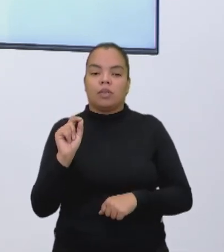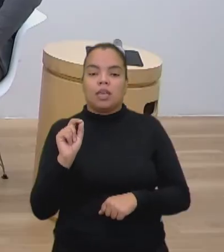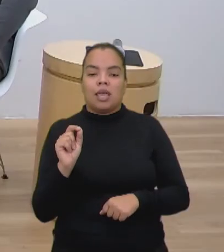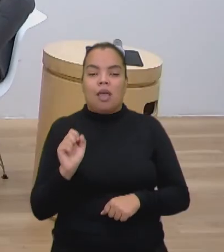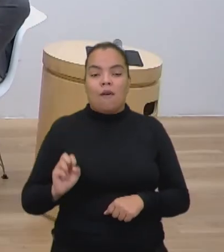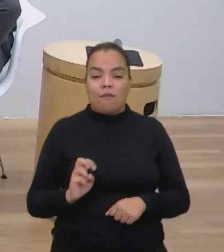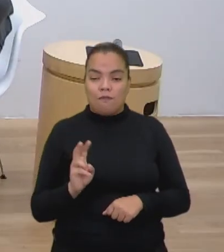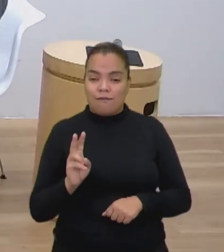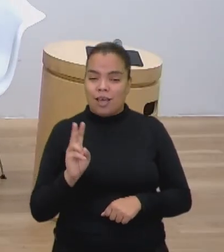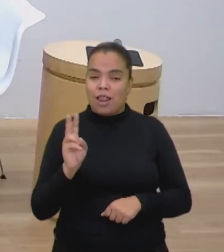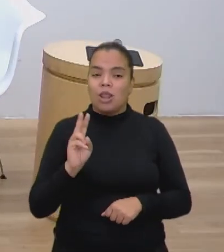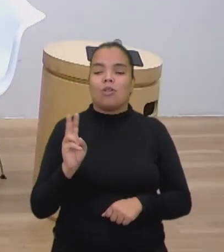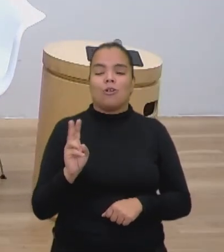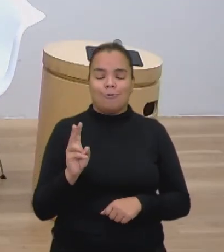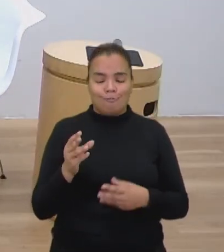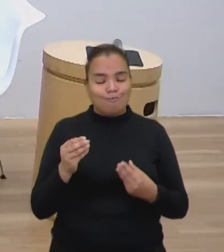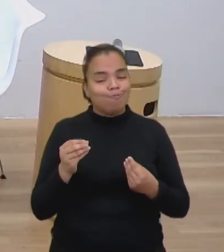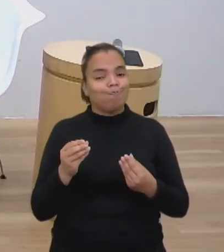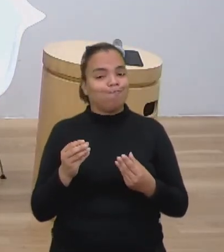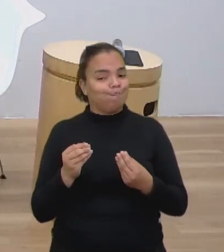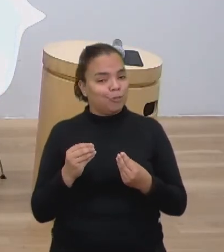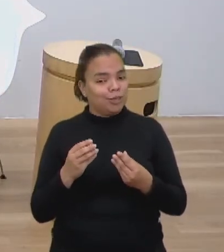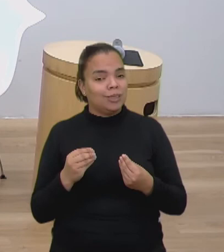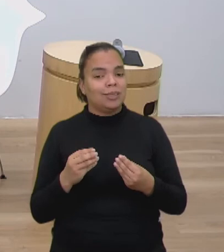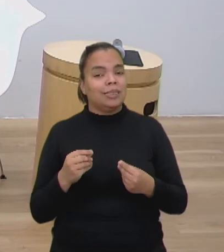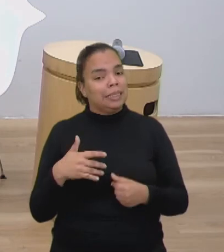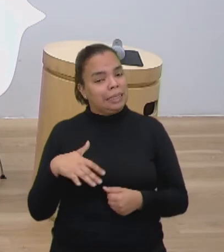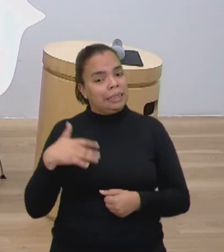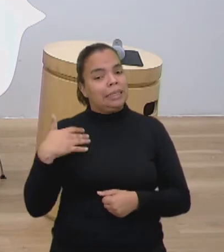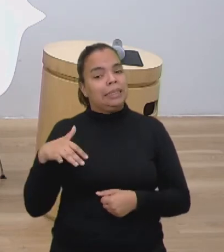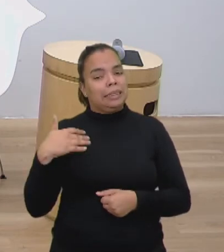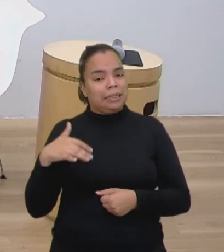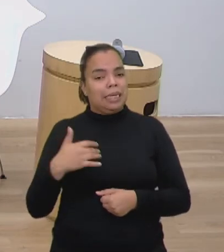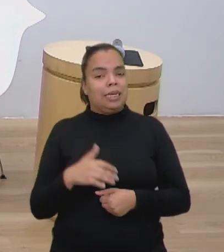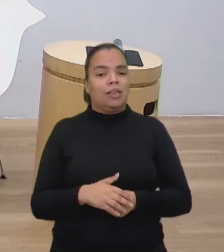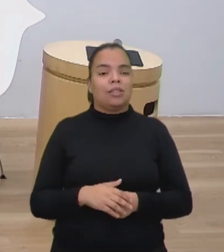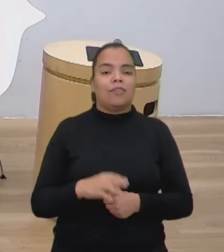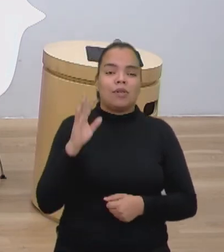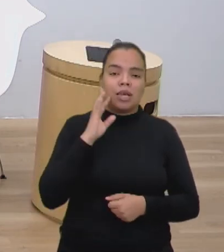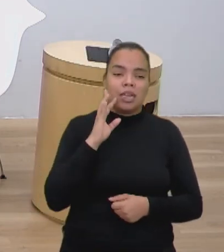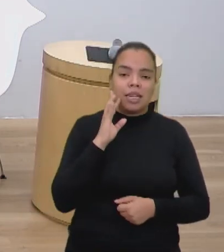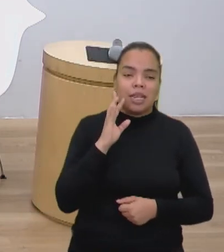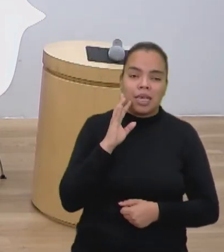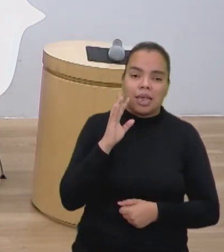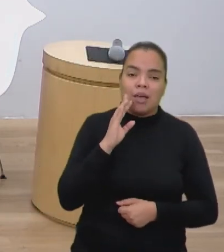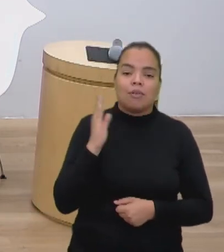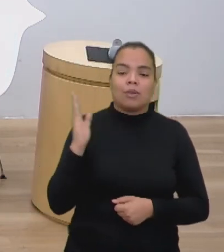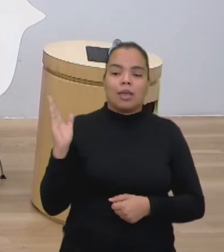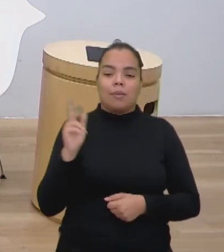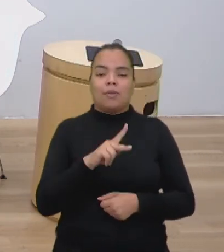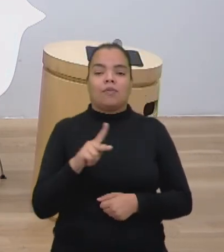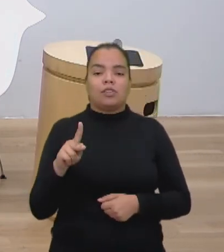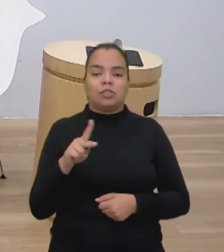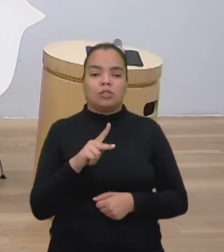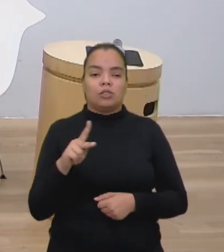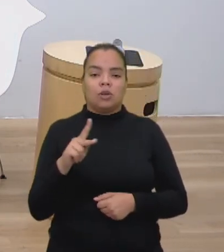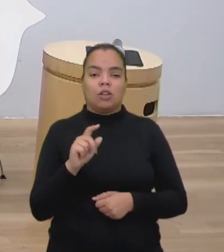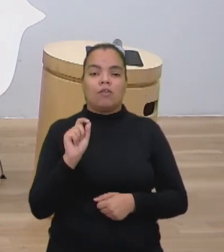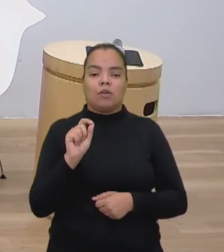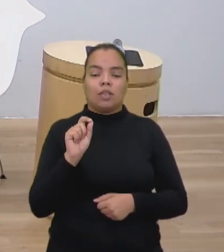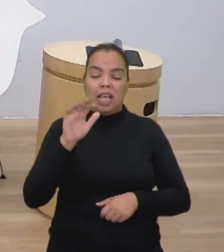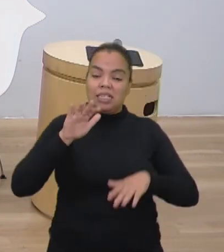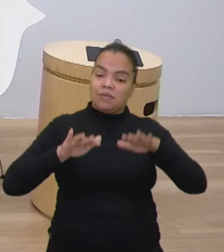valor significativo. E o que foi muito legal que a professora trouxe aqui foi a questão das